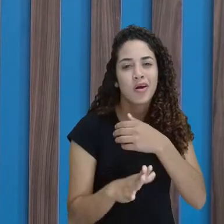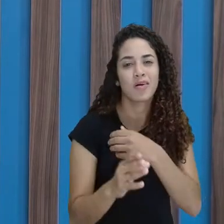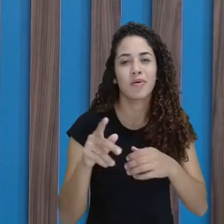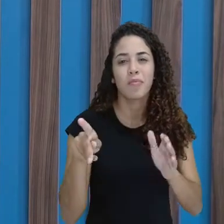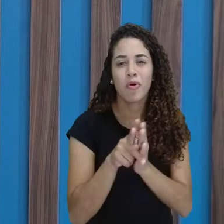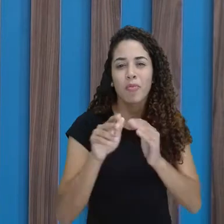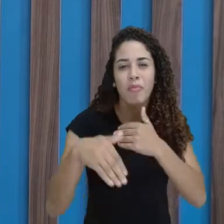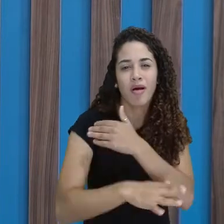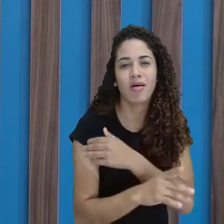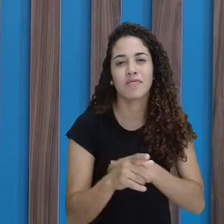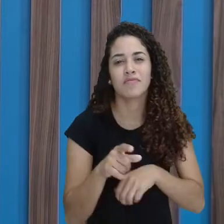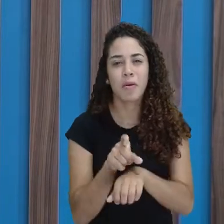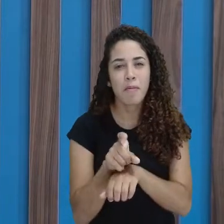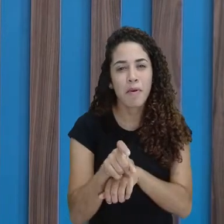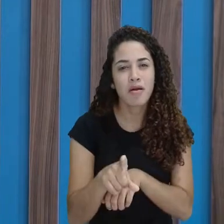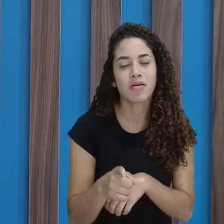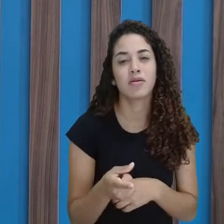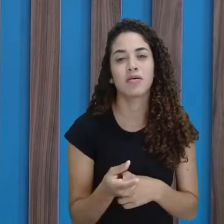peixe. Amo.